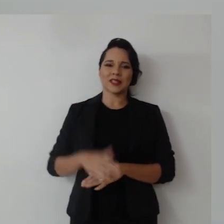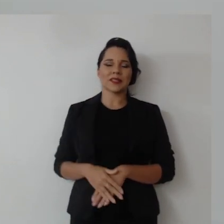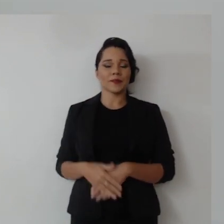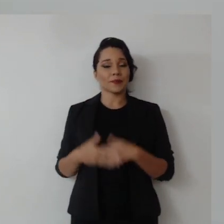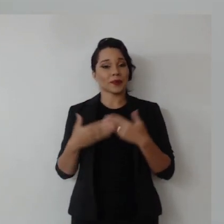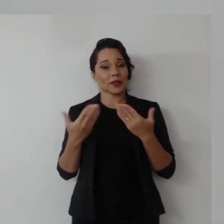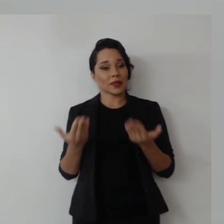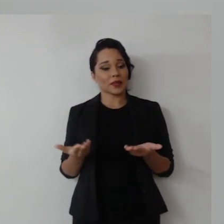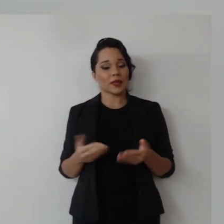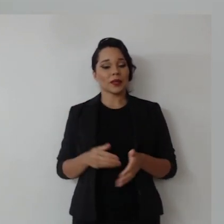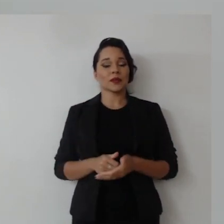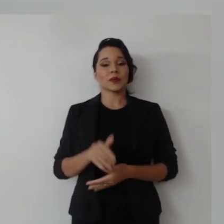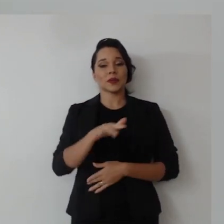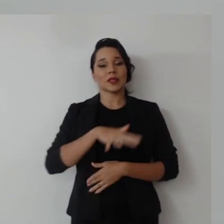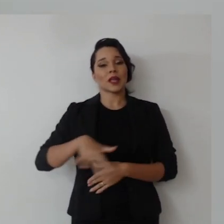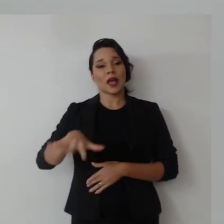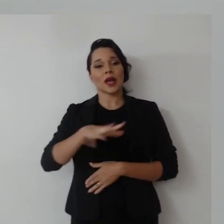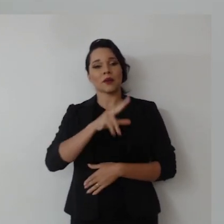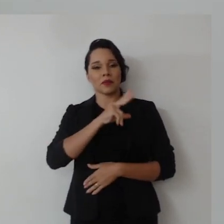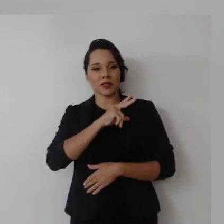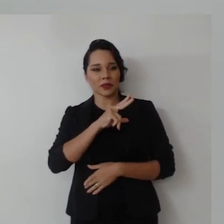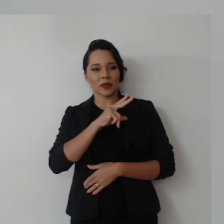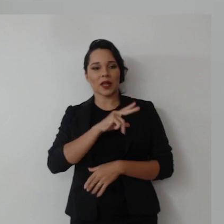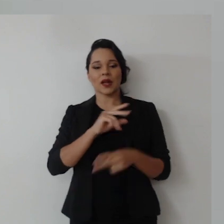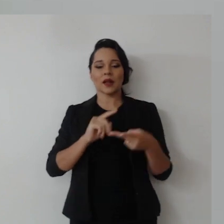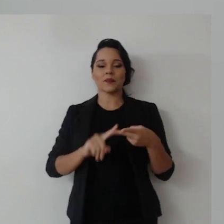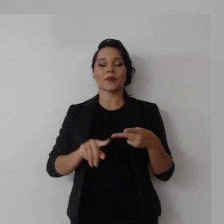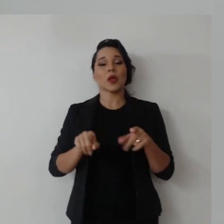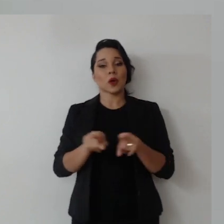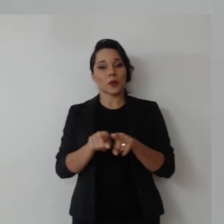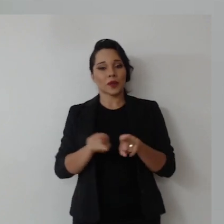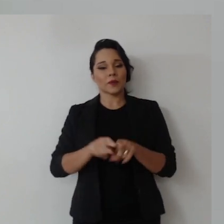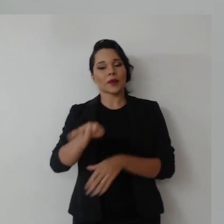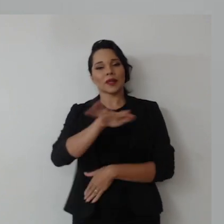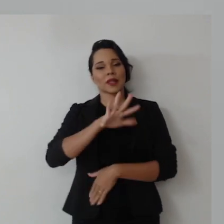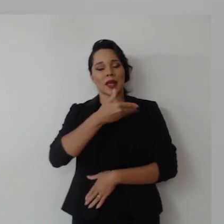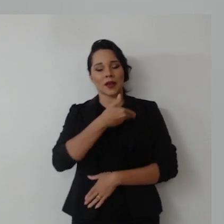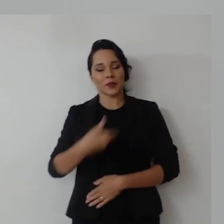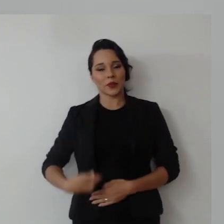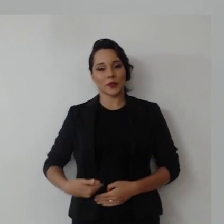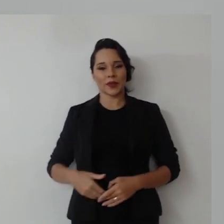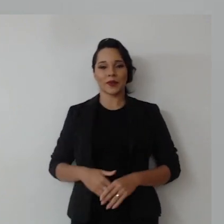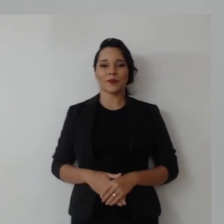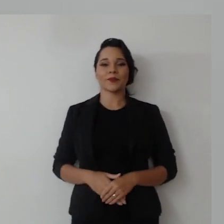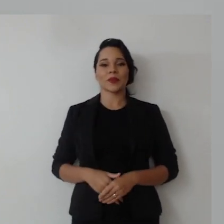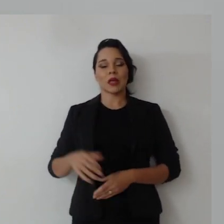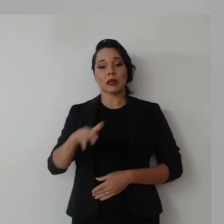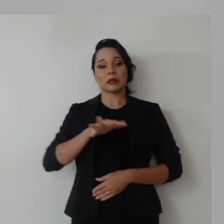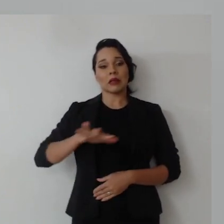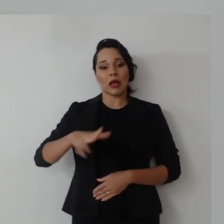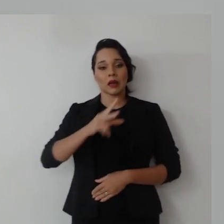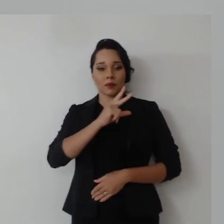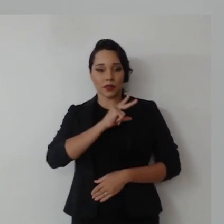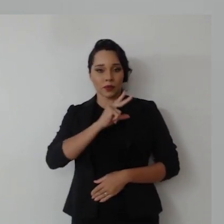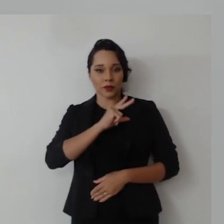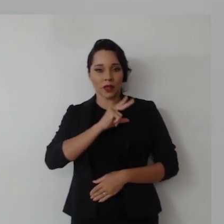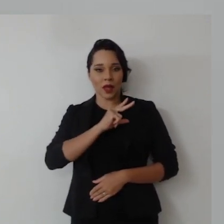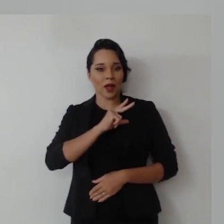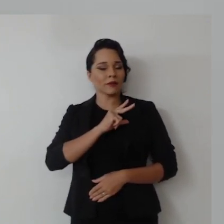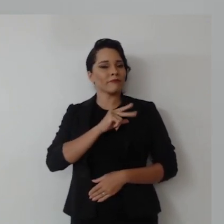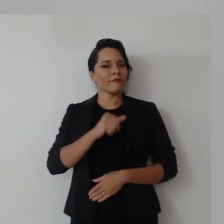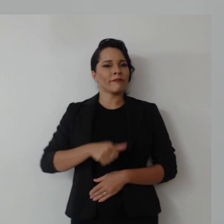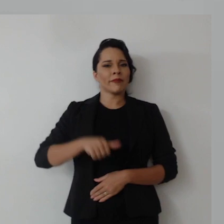tanto na esfera privada, quanto na esfera pública. Na esfera privada,